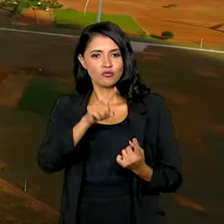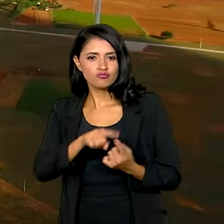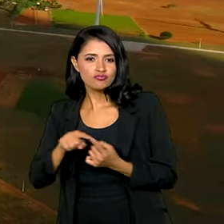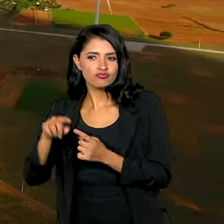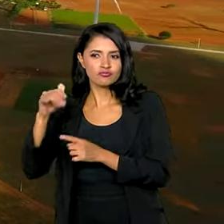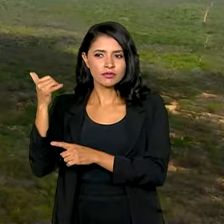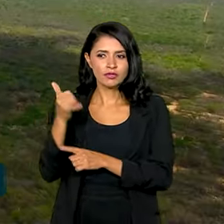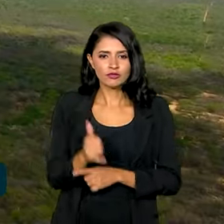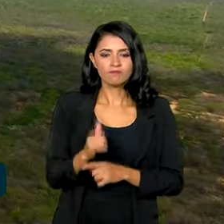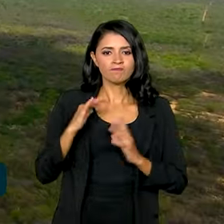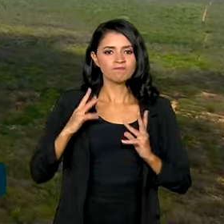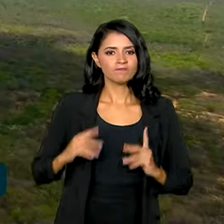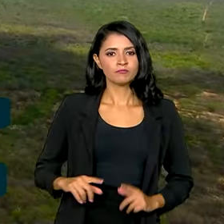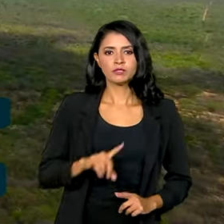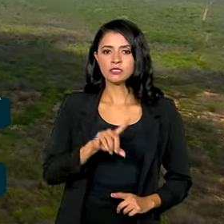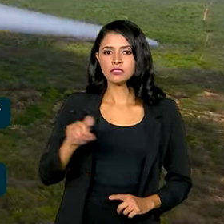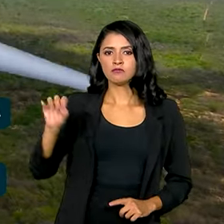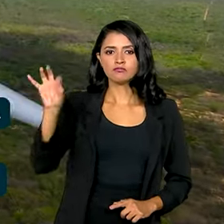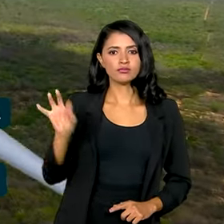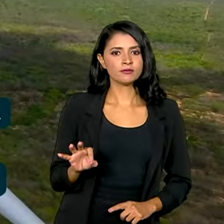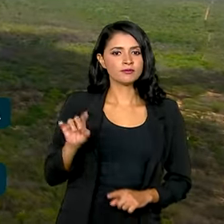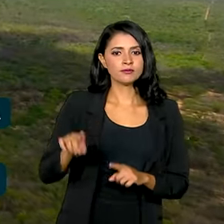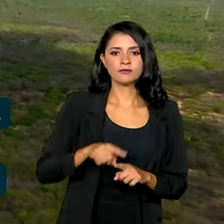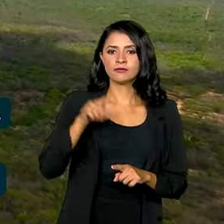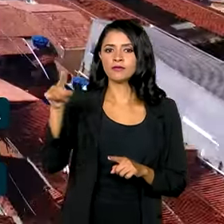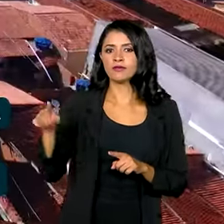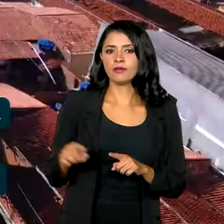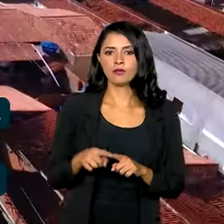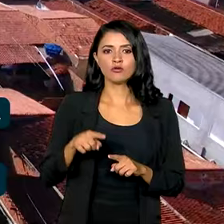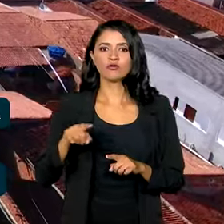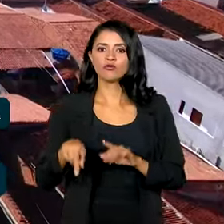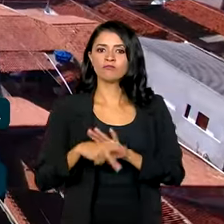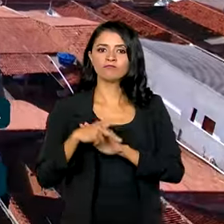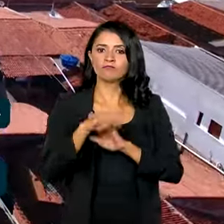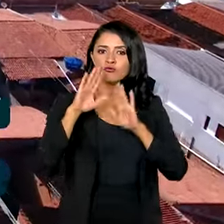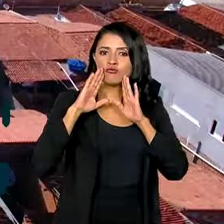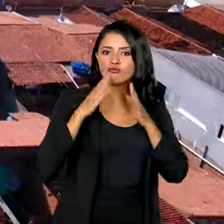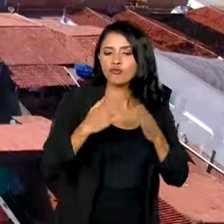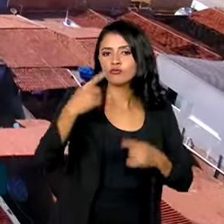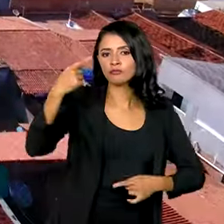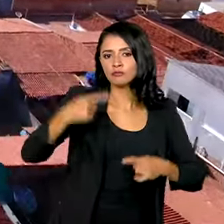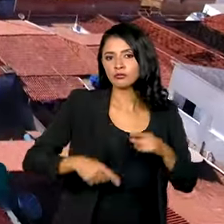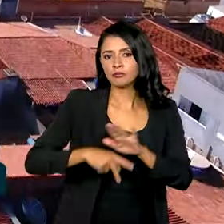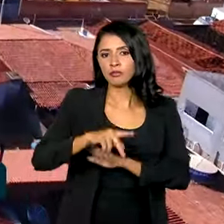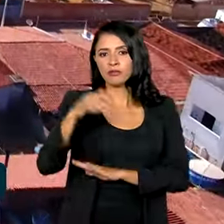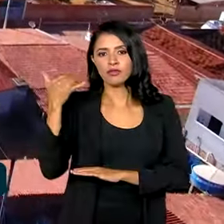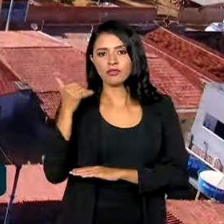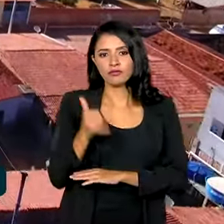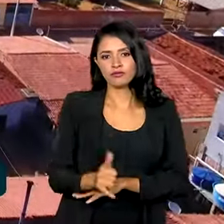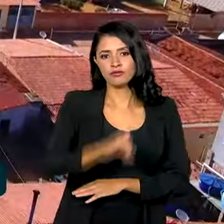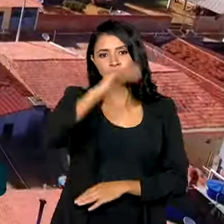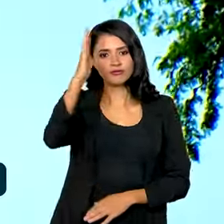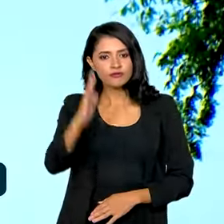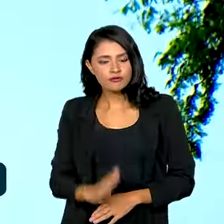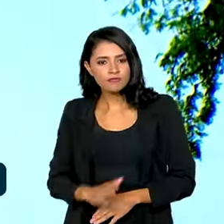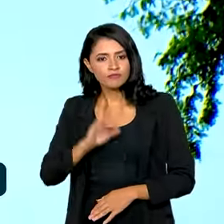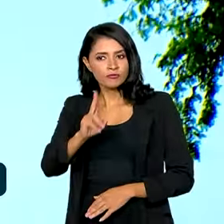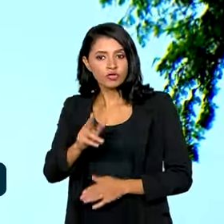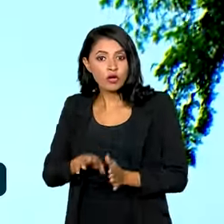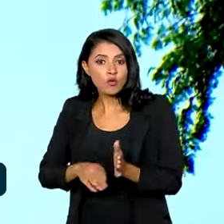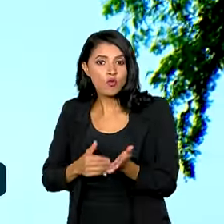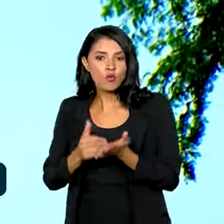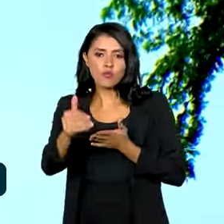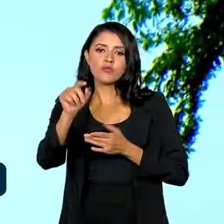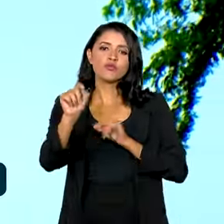% limpa e renovável está no centro da política energética brasileira. O país já largou na frente